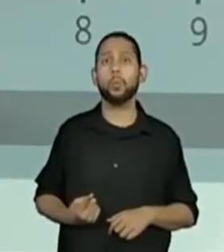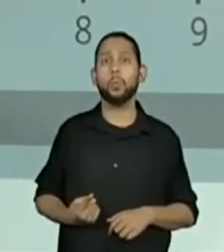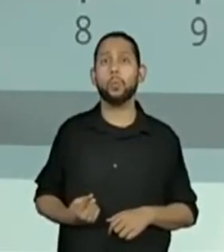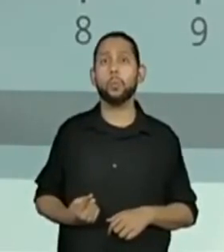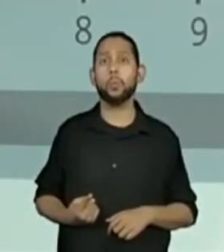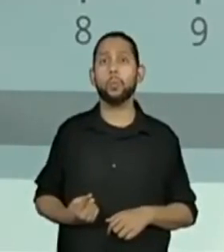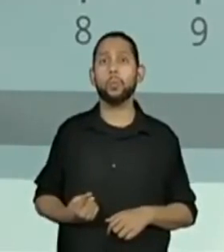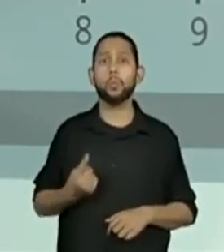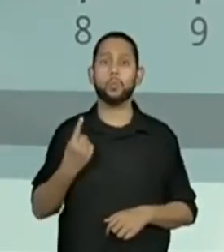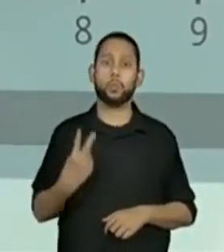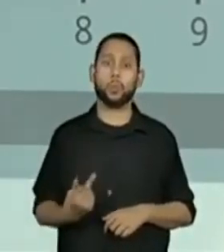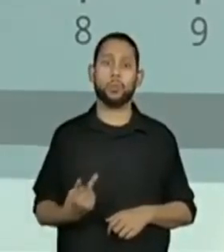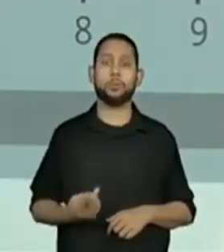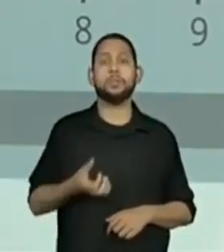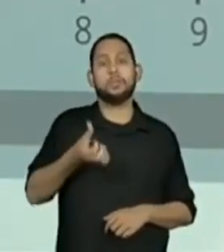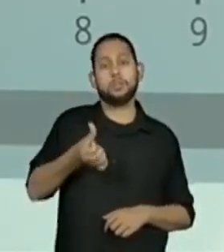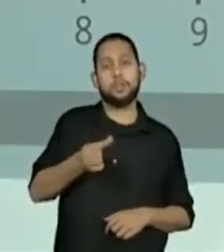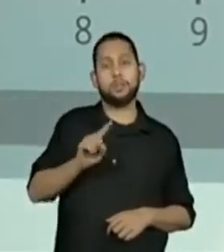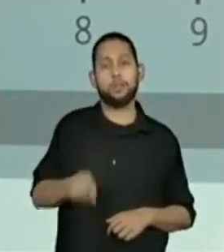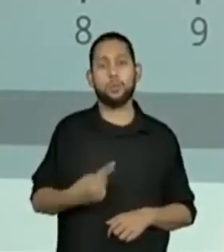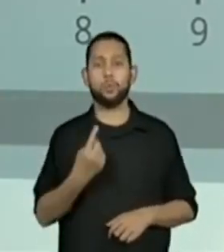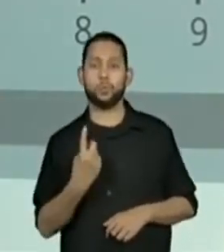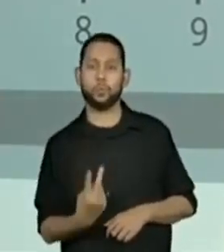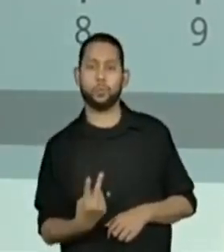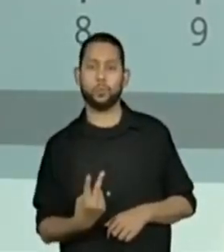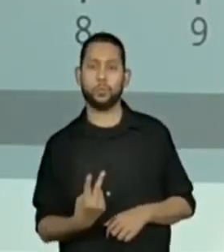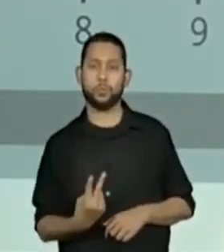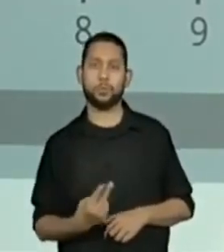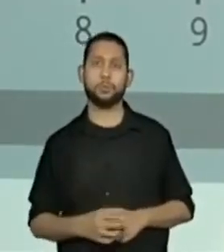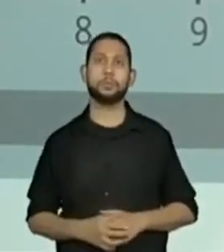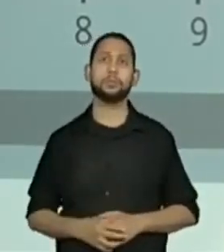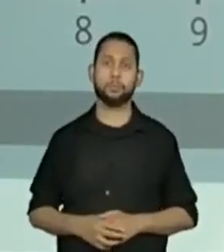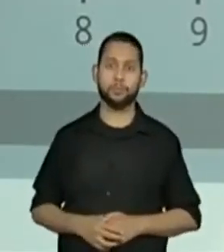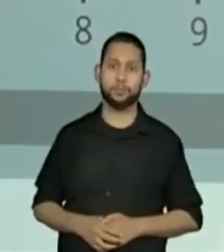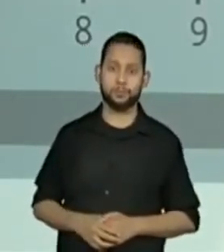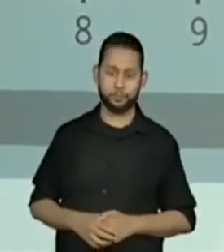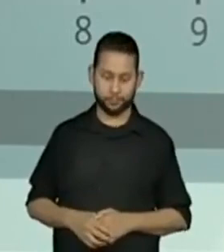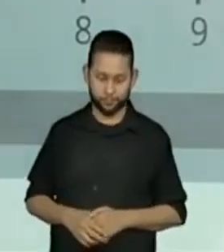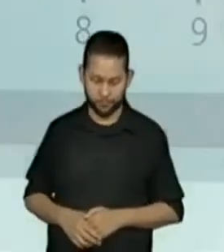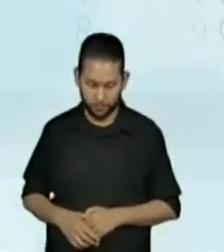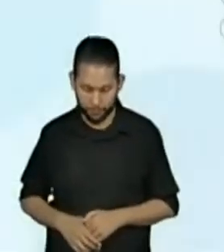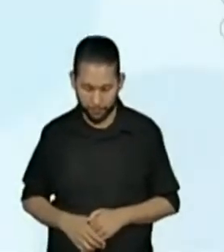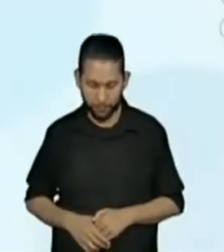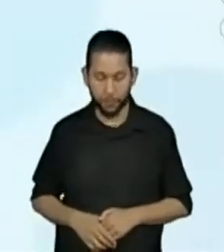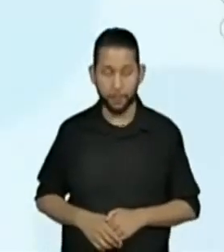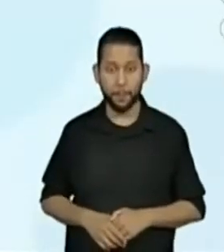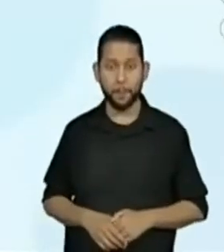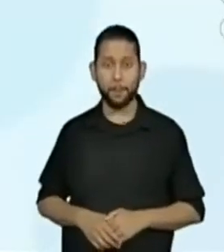6,2, ok? 6,2. Esse é o número.